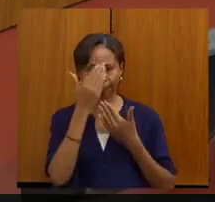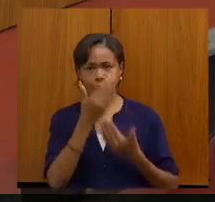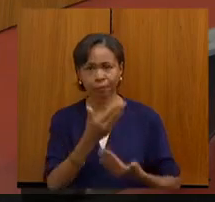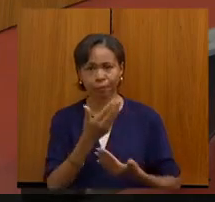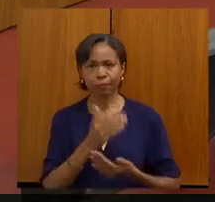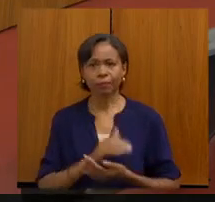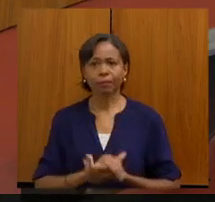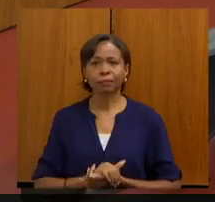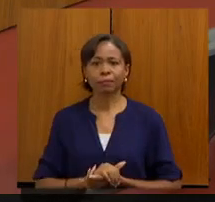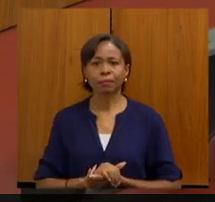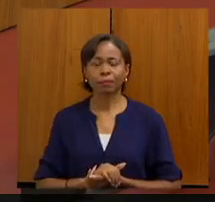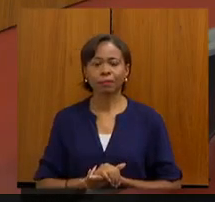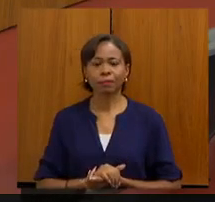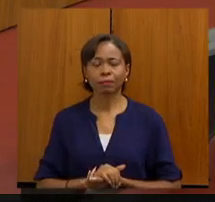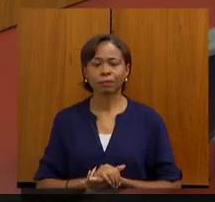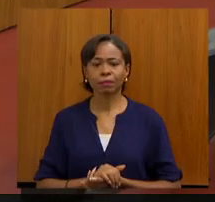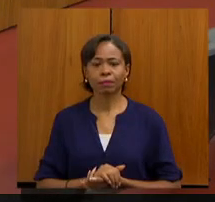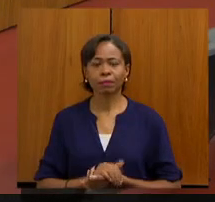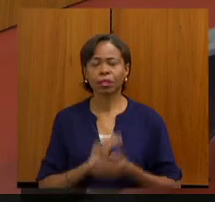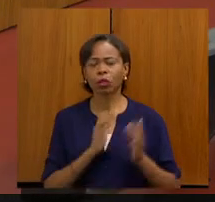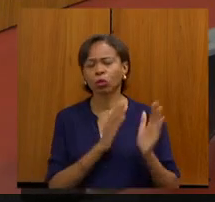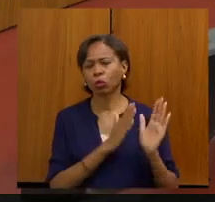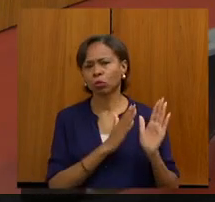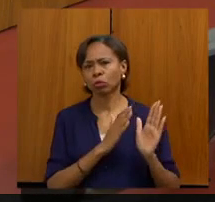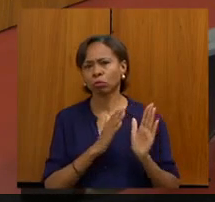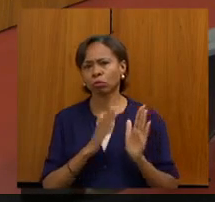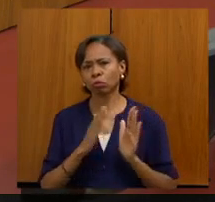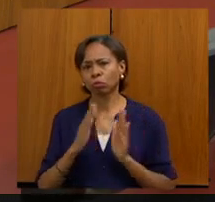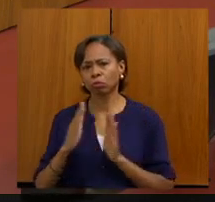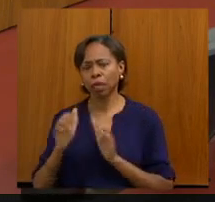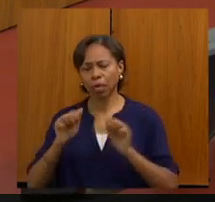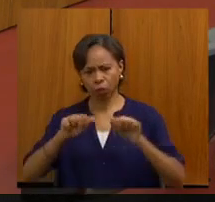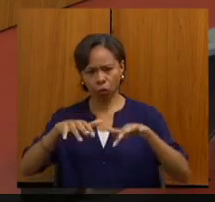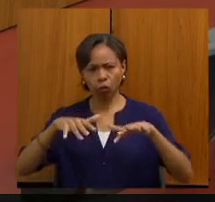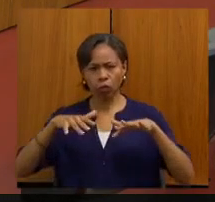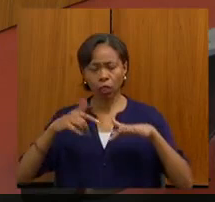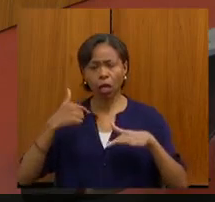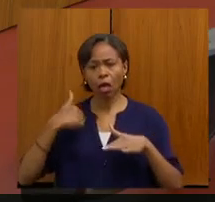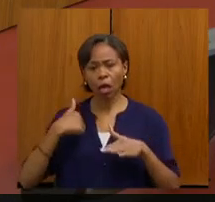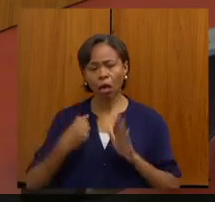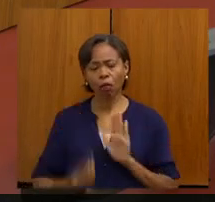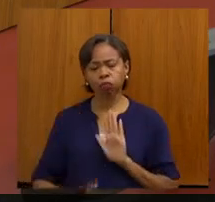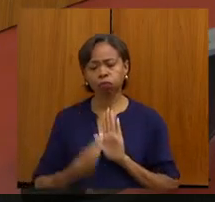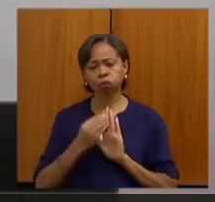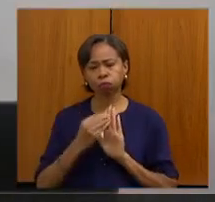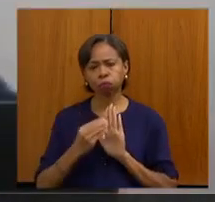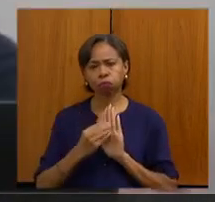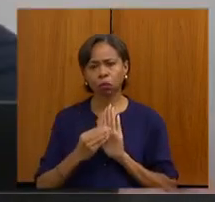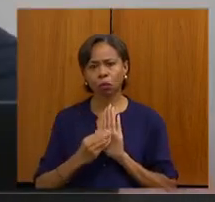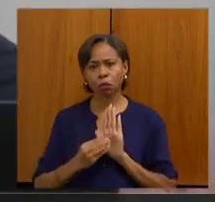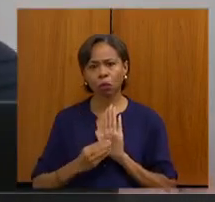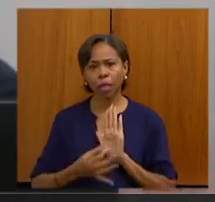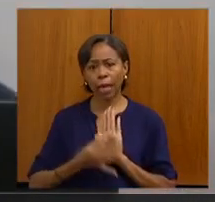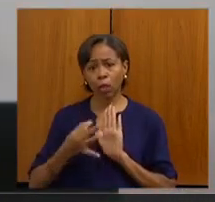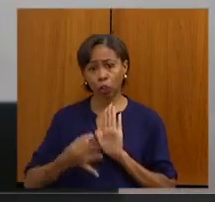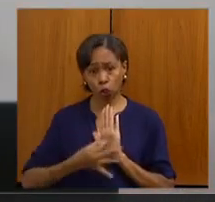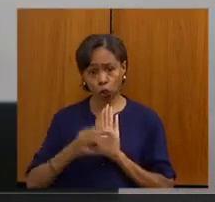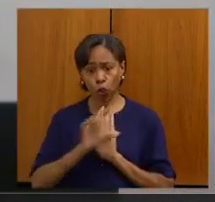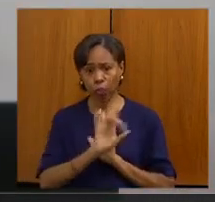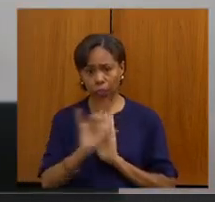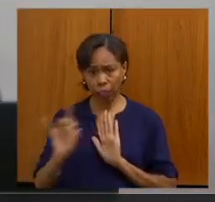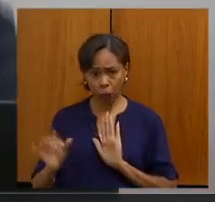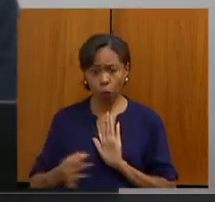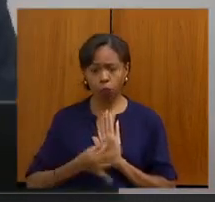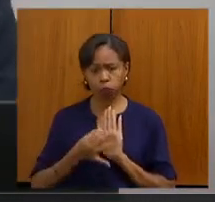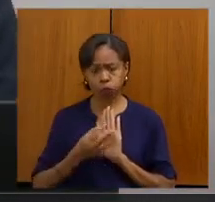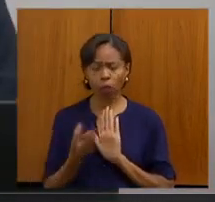Doutor Fábio, durante toda a nossa audiência, eu anotei as sugestões que foram feitas, tanto